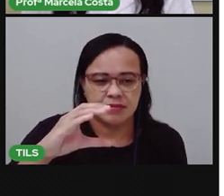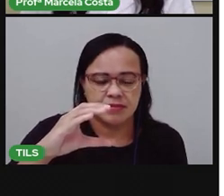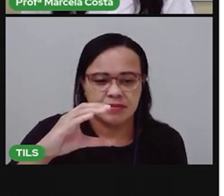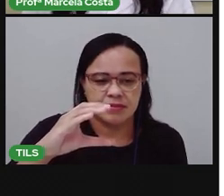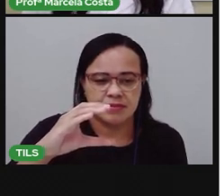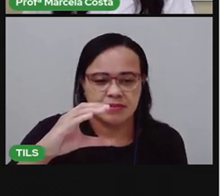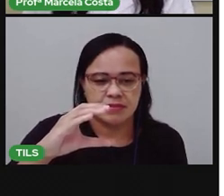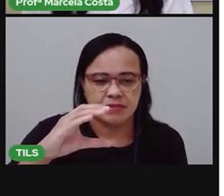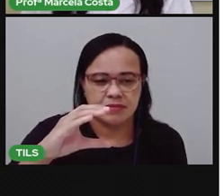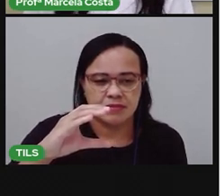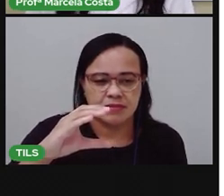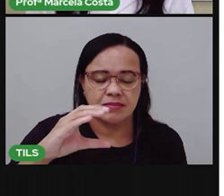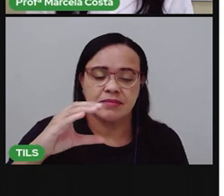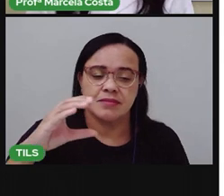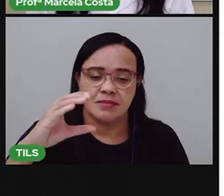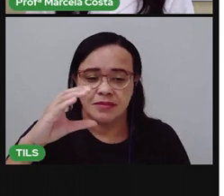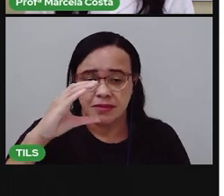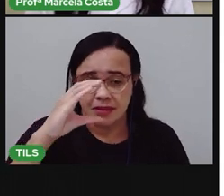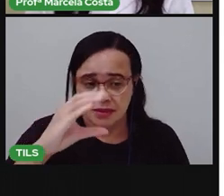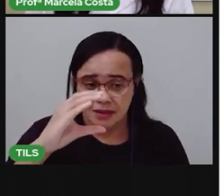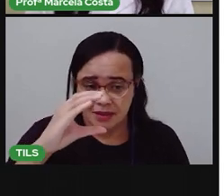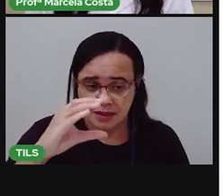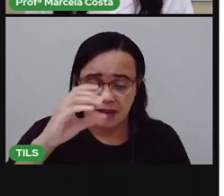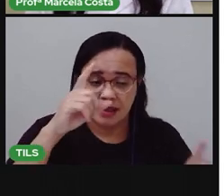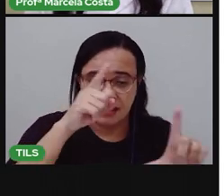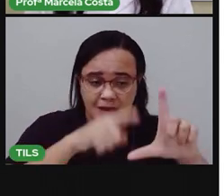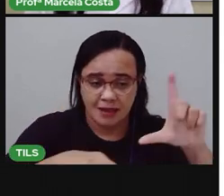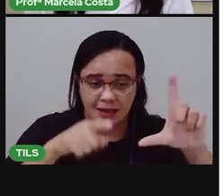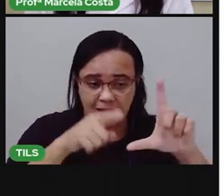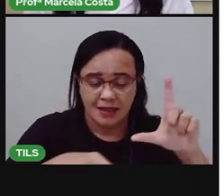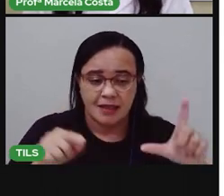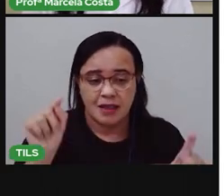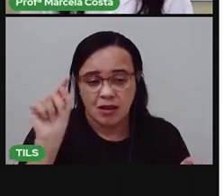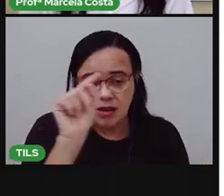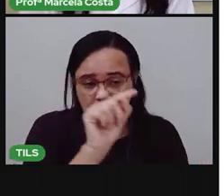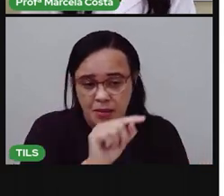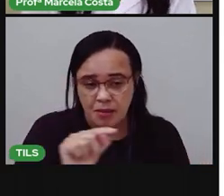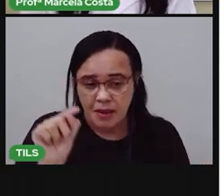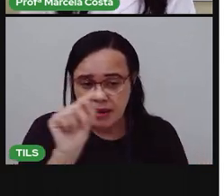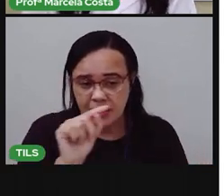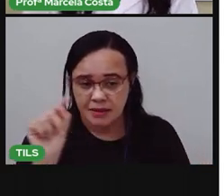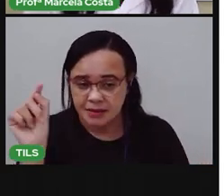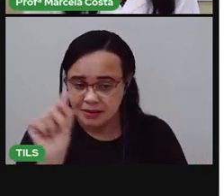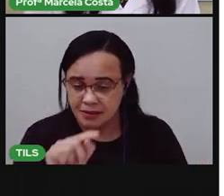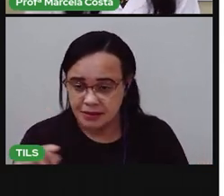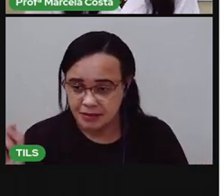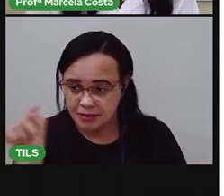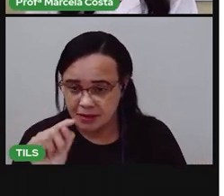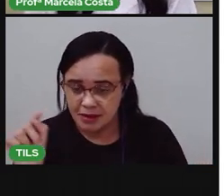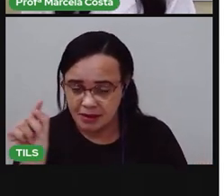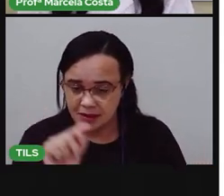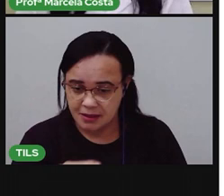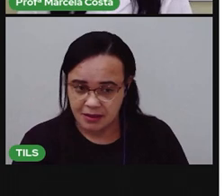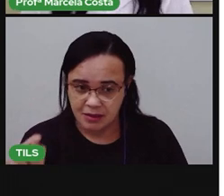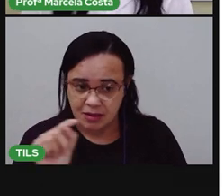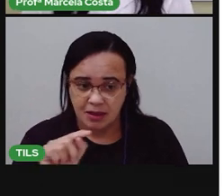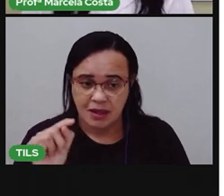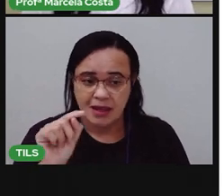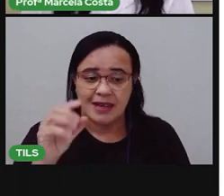Letra C. Vai marcando aí todas as letras C que você